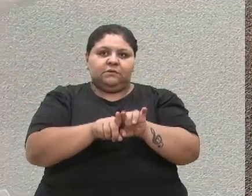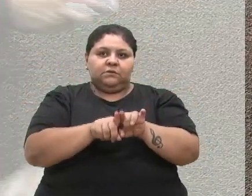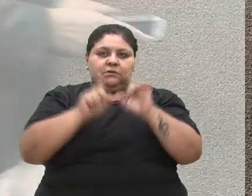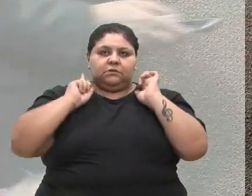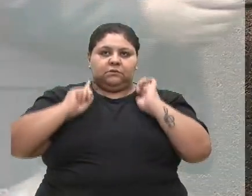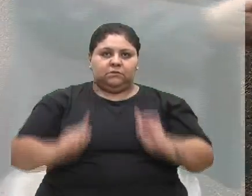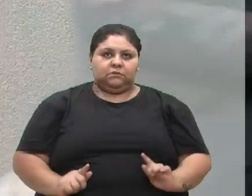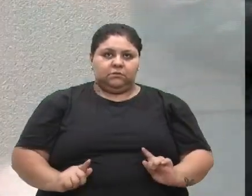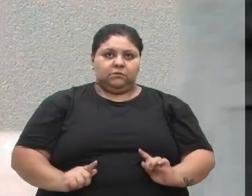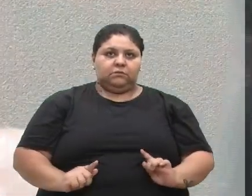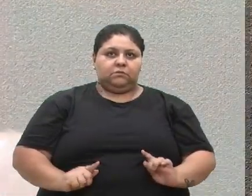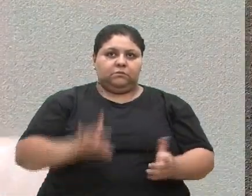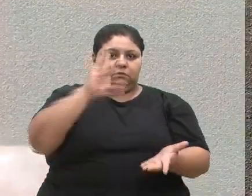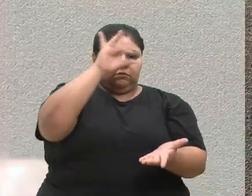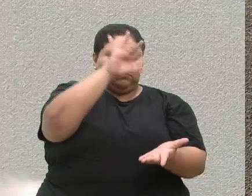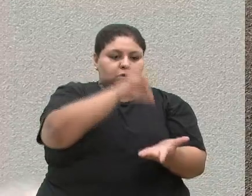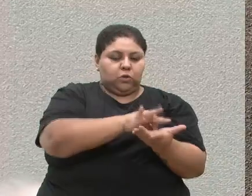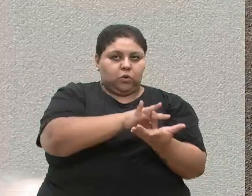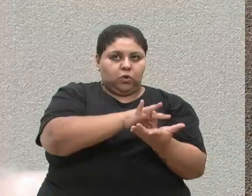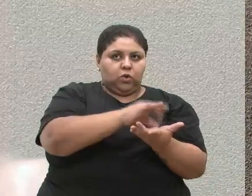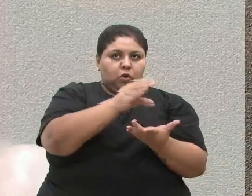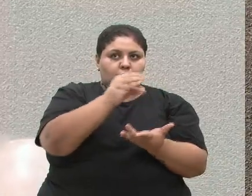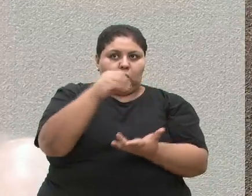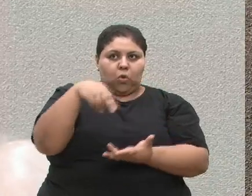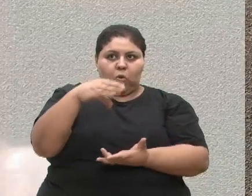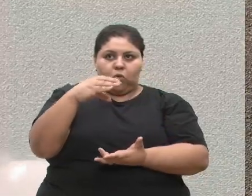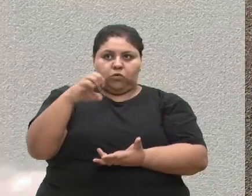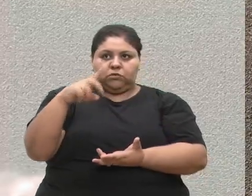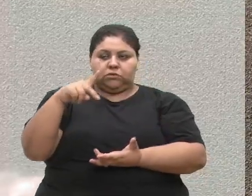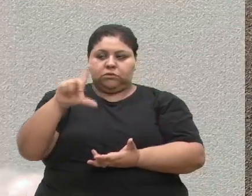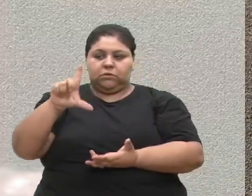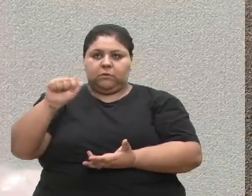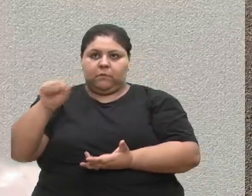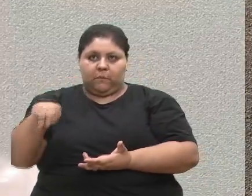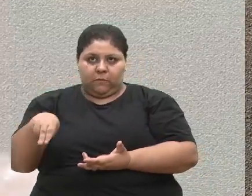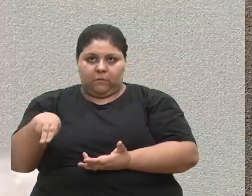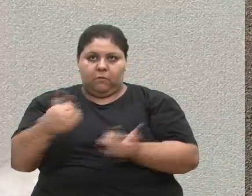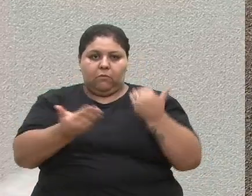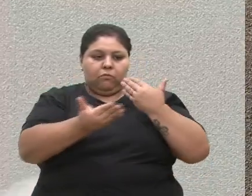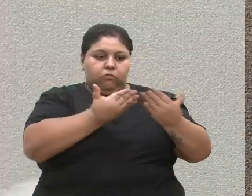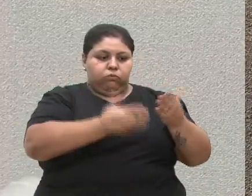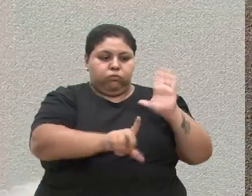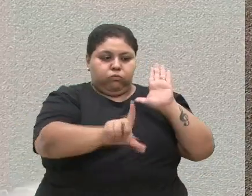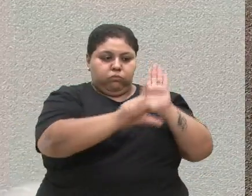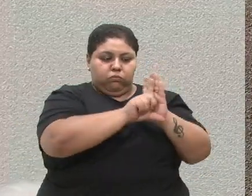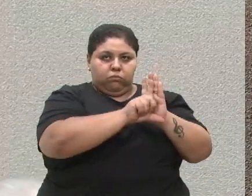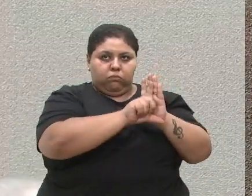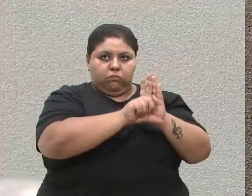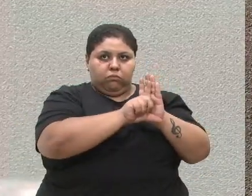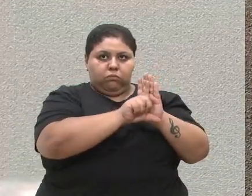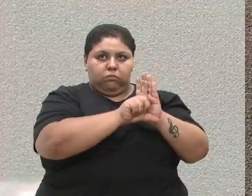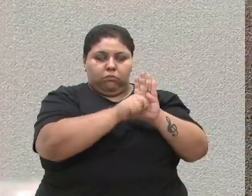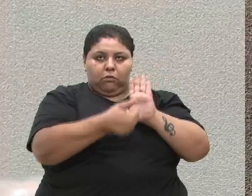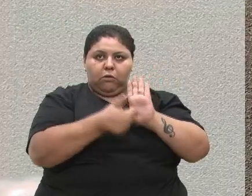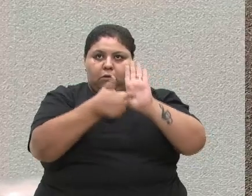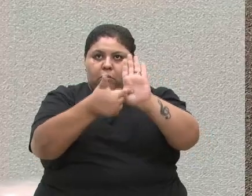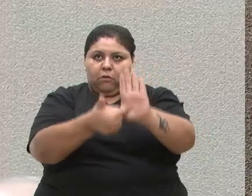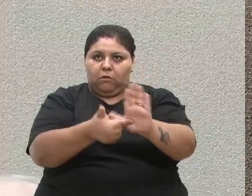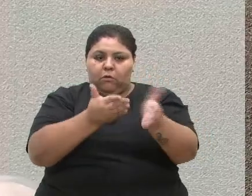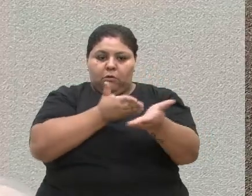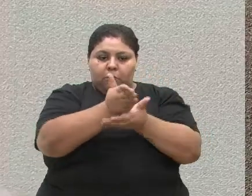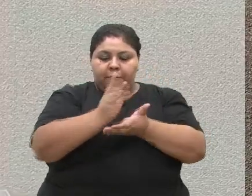Territorial com o CEPLAN. Tendo em vista que a legislação atual prevê a participação de um